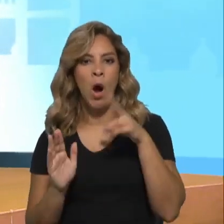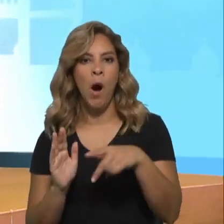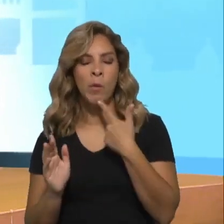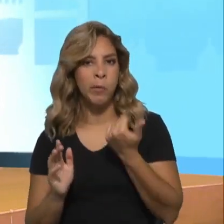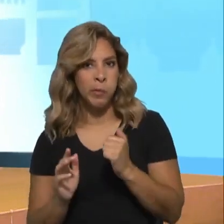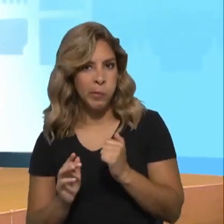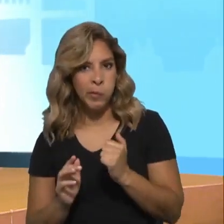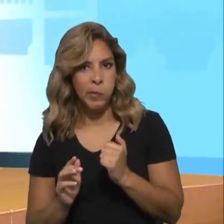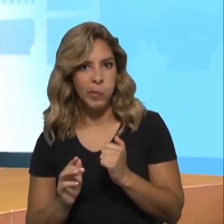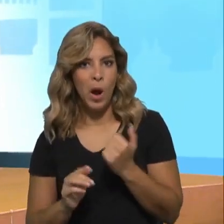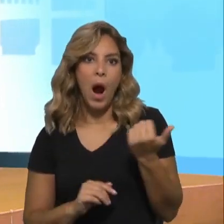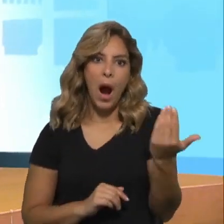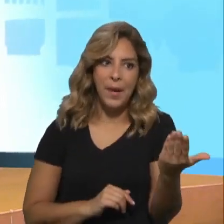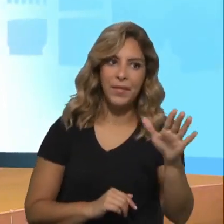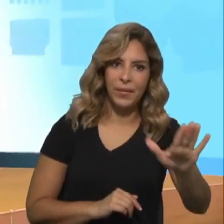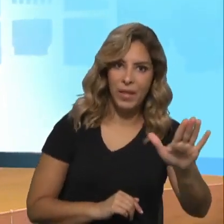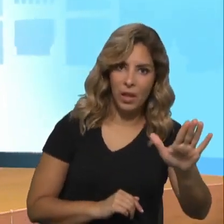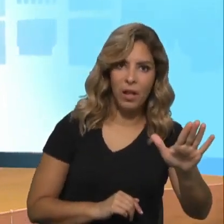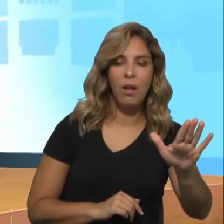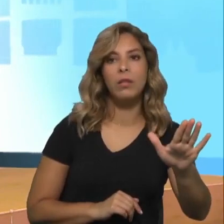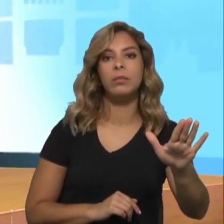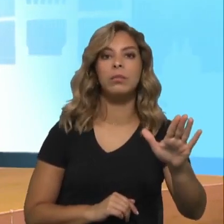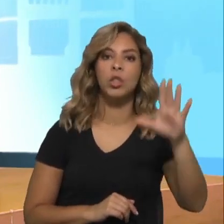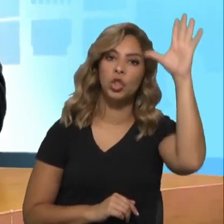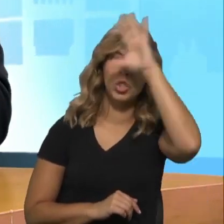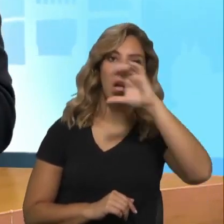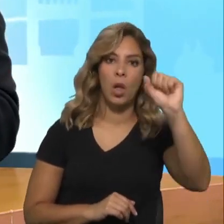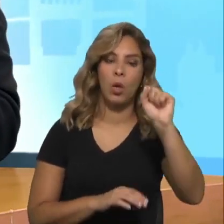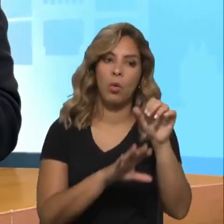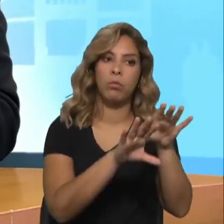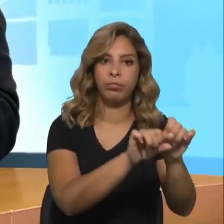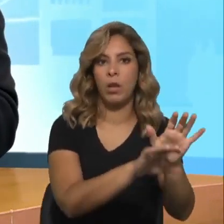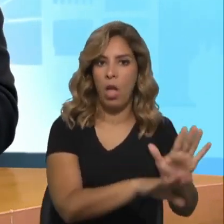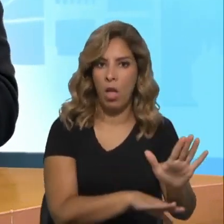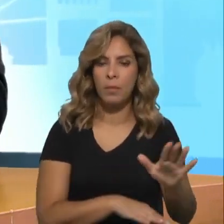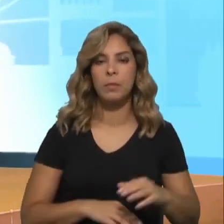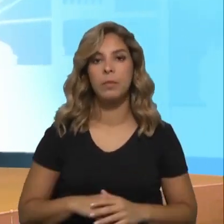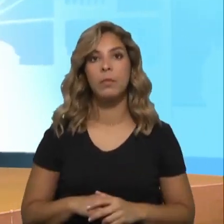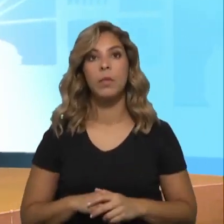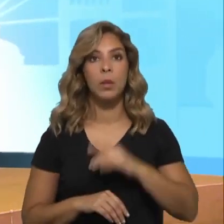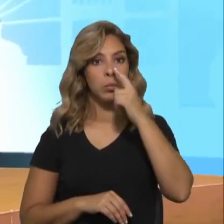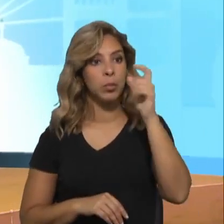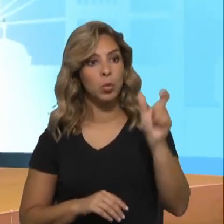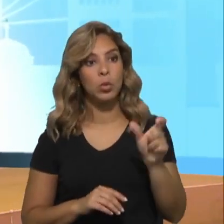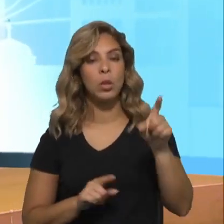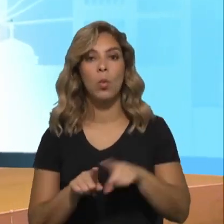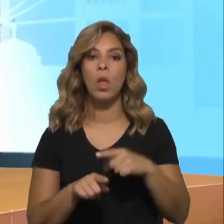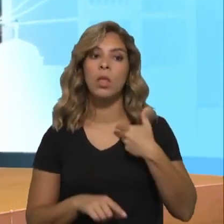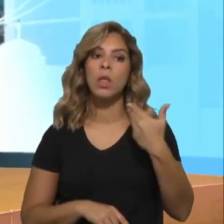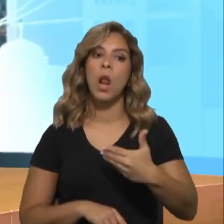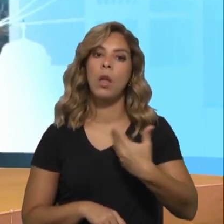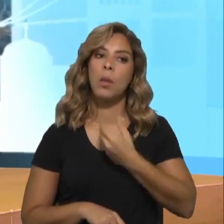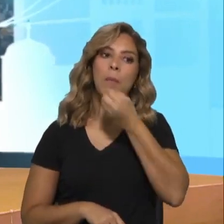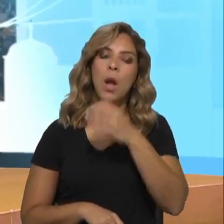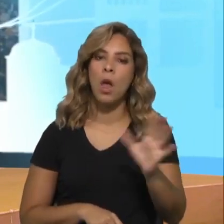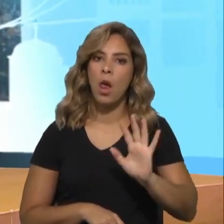território nacional, ficam retidas à guarda do Estado. É importante que as pessoas, nessas condições, não percam os seus direitos e que a dignidade